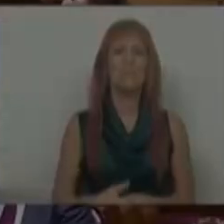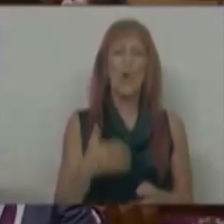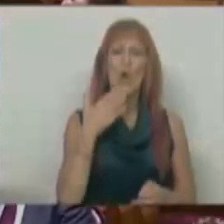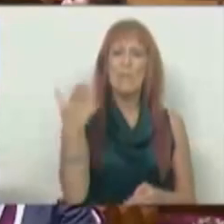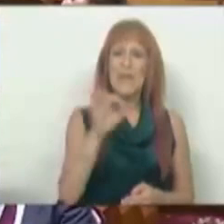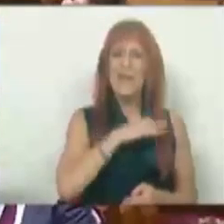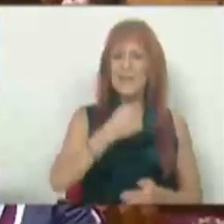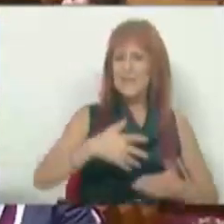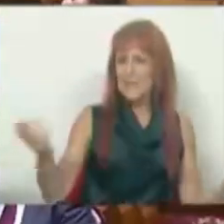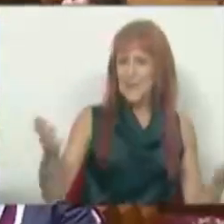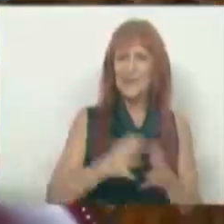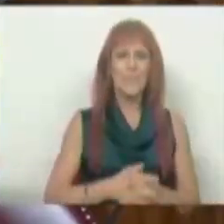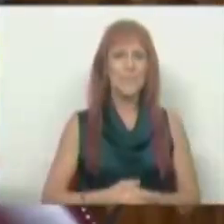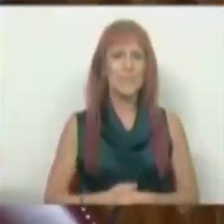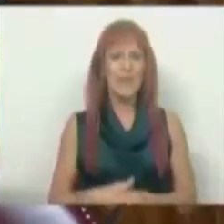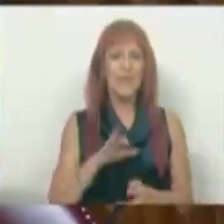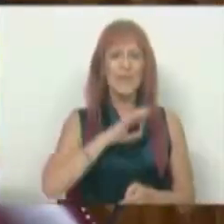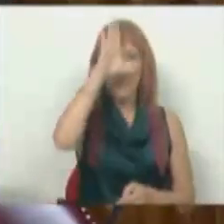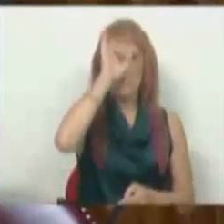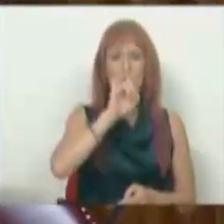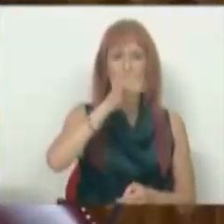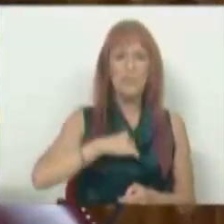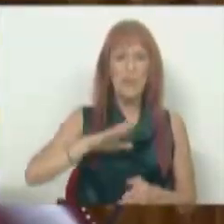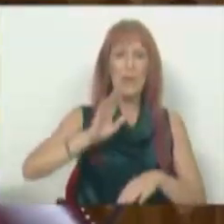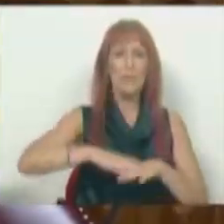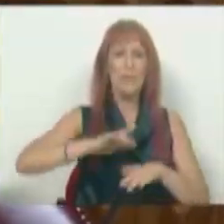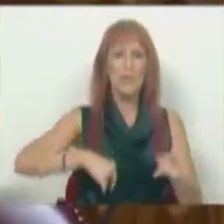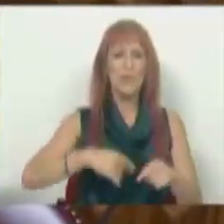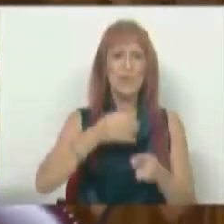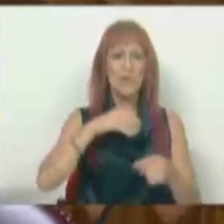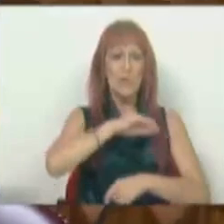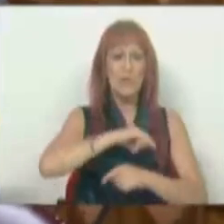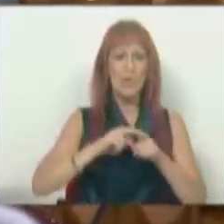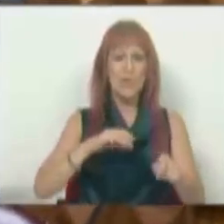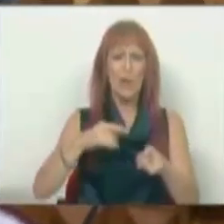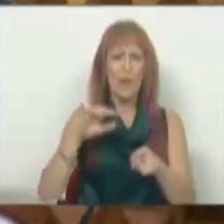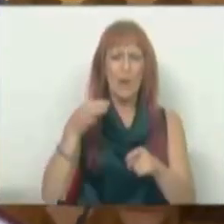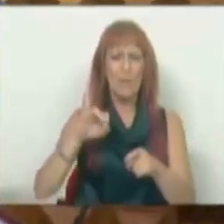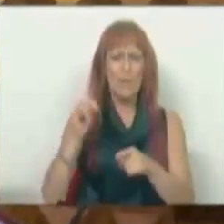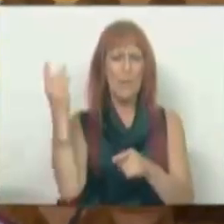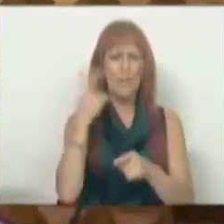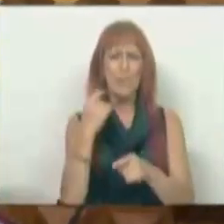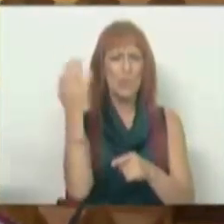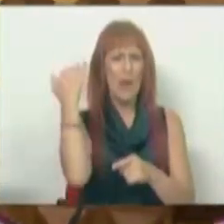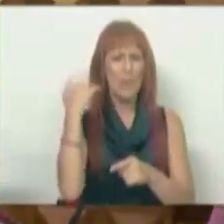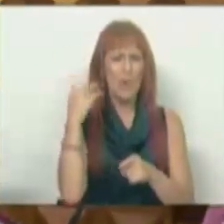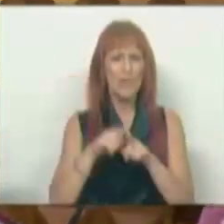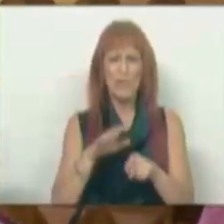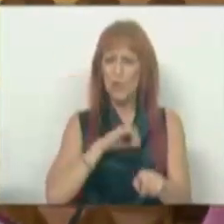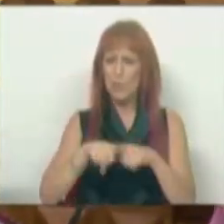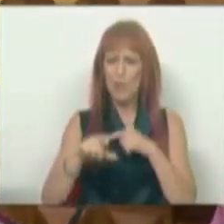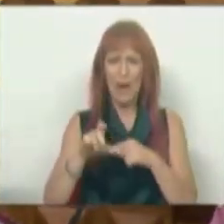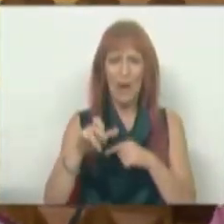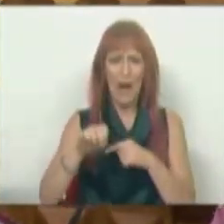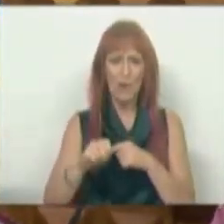Muito obrigado, Sr. Presidente. Sr. Primeiro-Ministro, sobre salários e PIB, uma pergunta que há pouco o Sr. Deputado